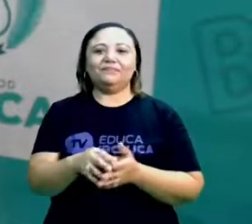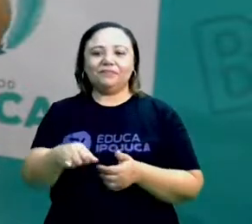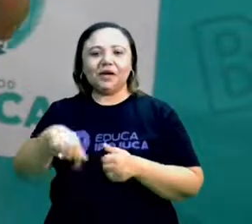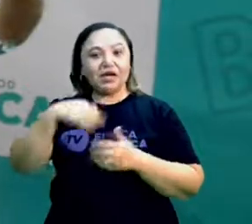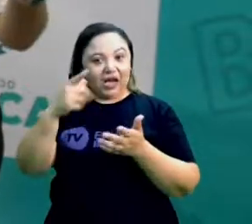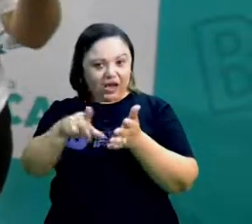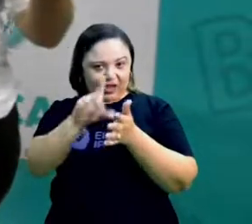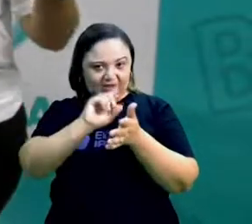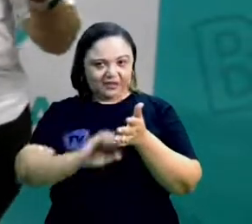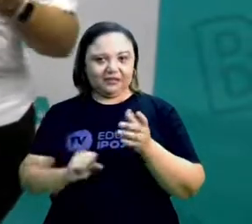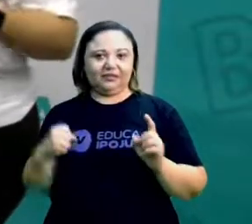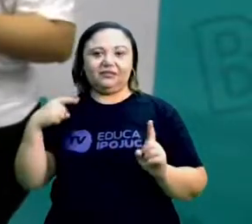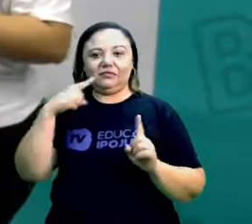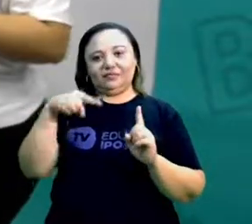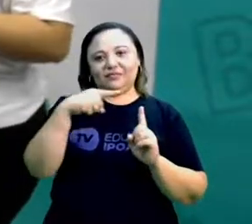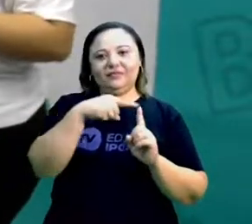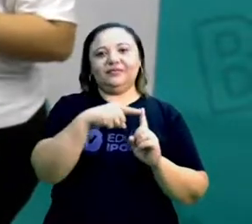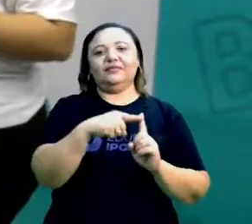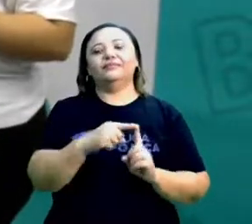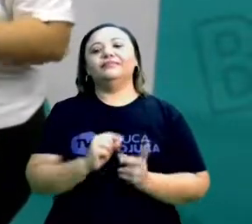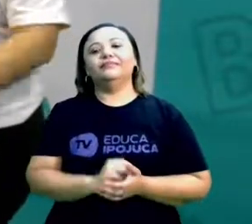objetivos que temos pra hoje.